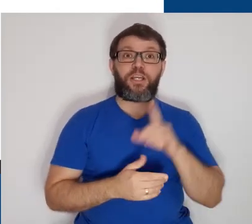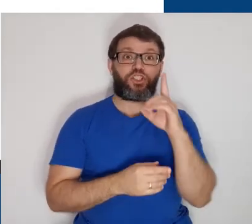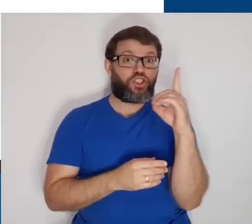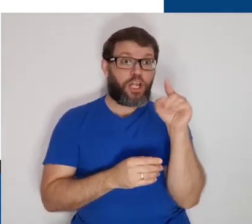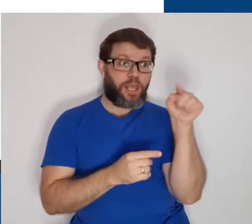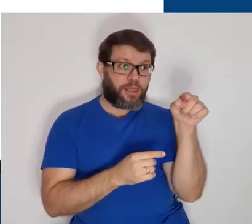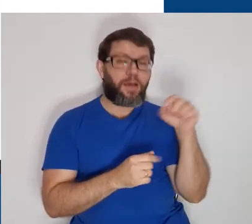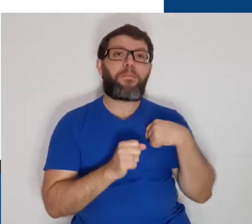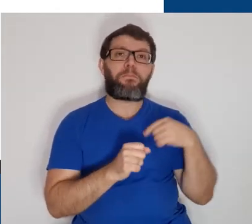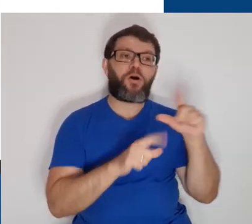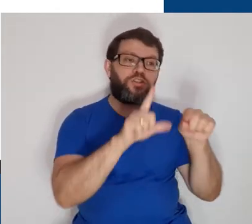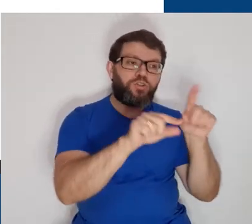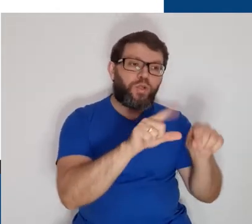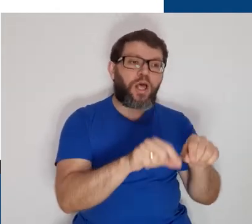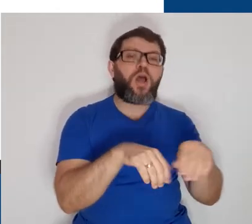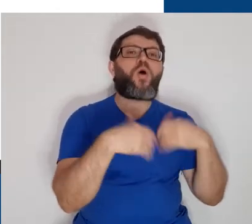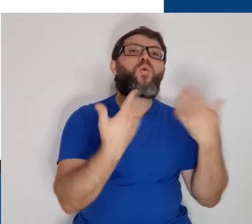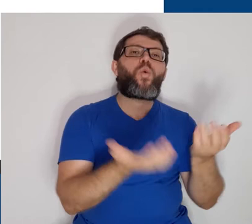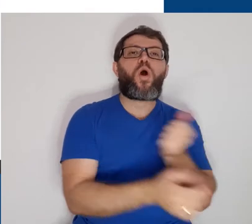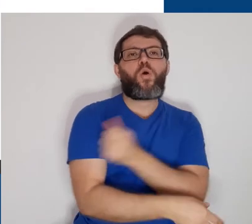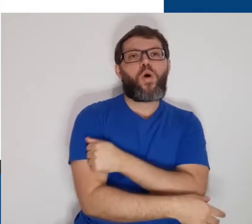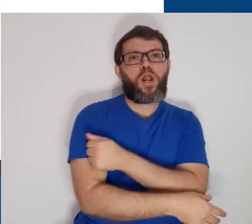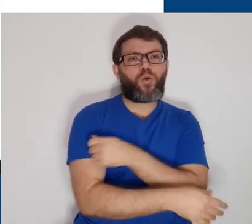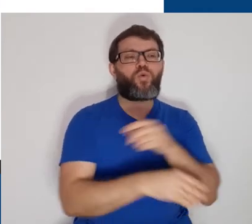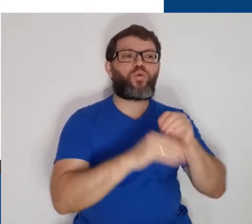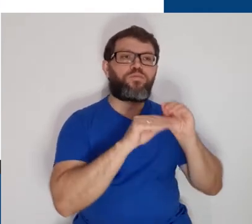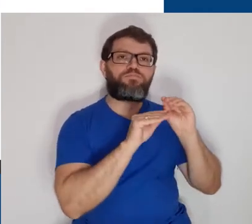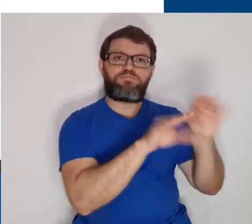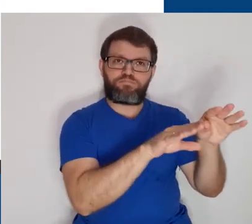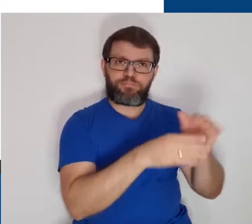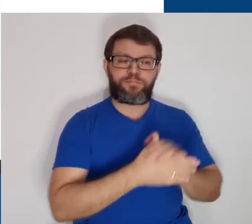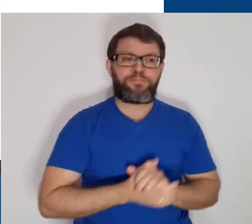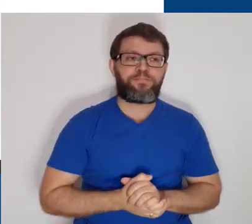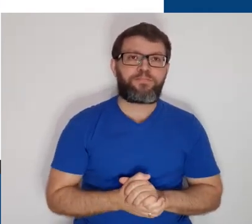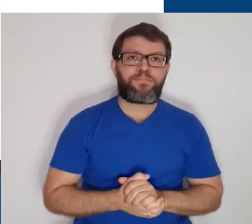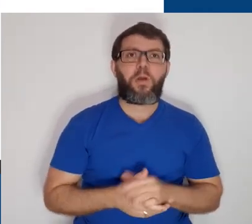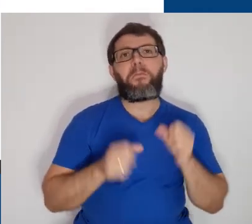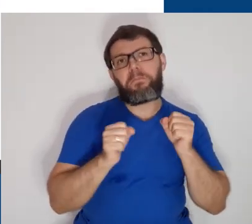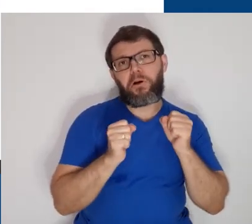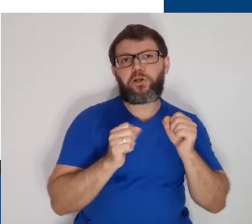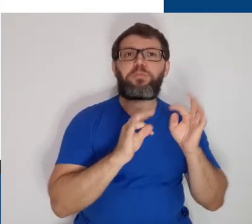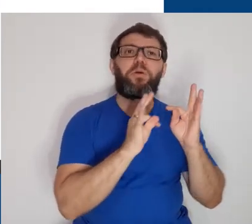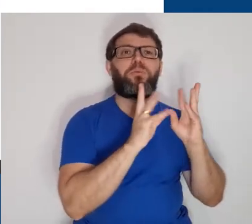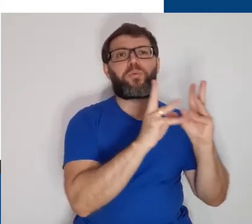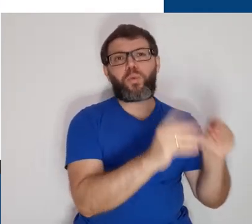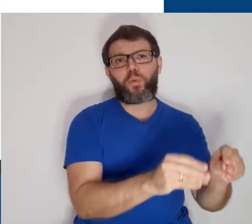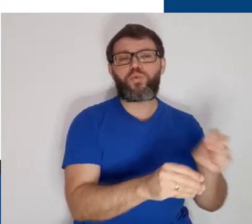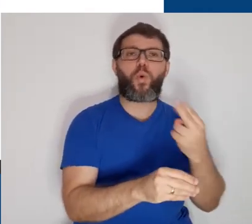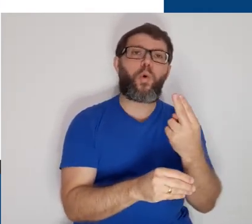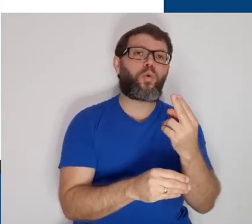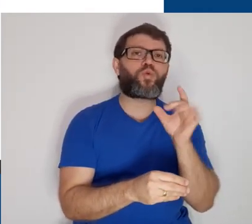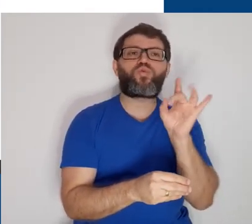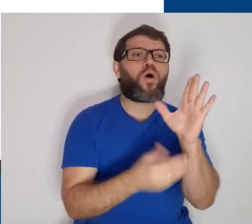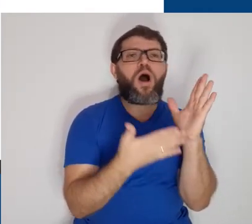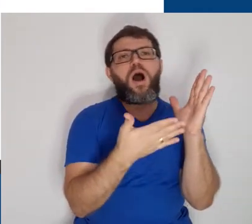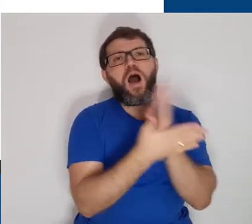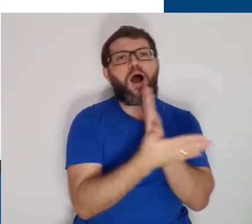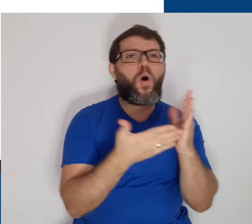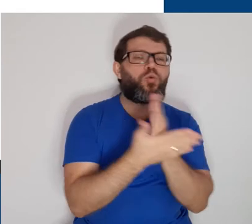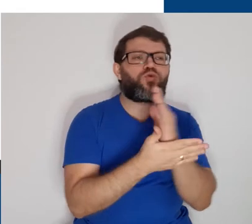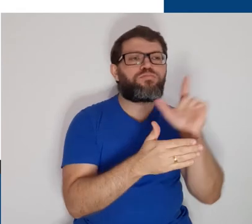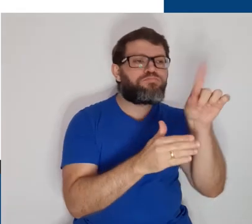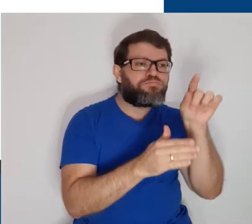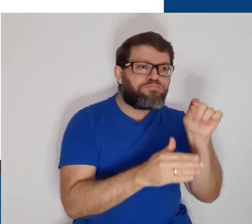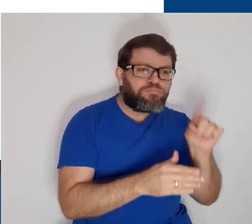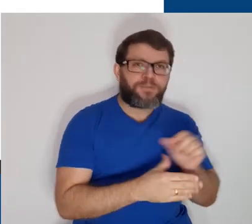direita, podemos selecionar para quais alunos a postagem será feita. Podemos fazer para todos ou somente para alguns alunos específicos.